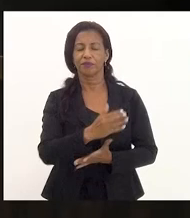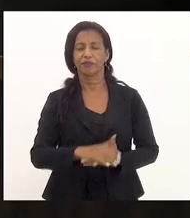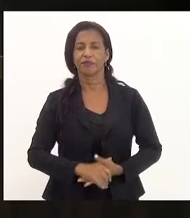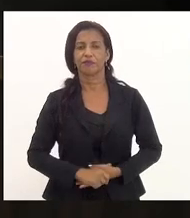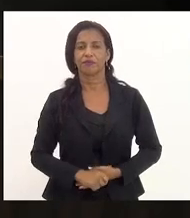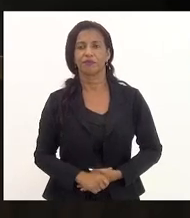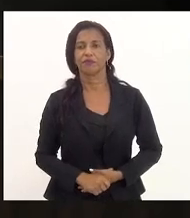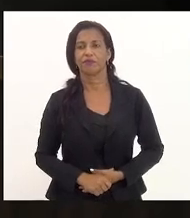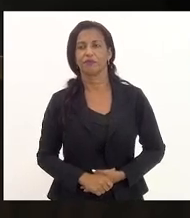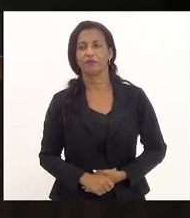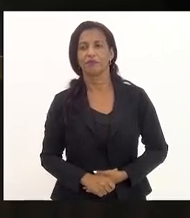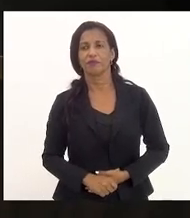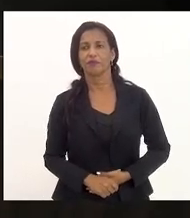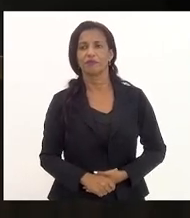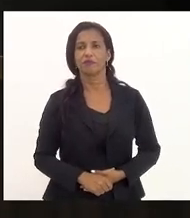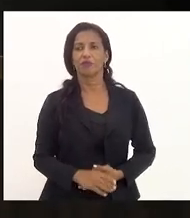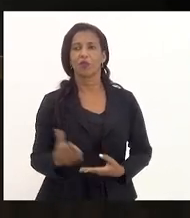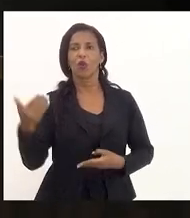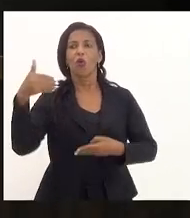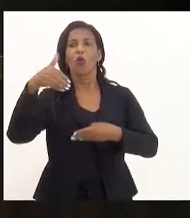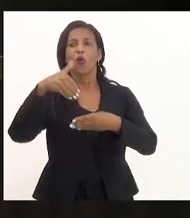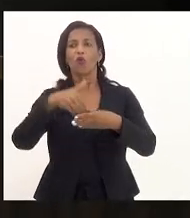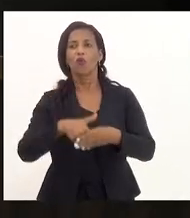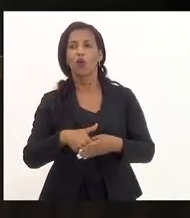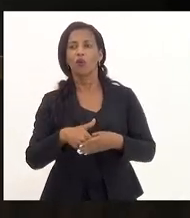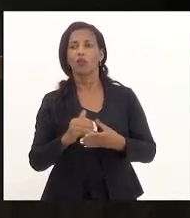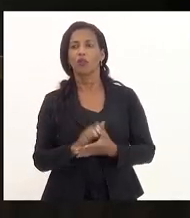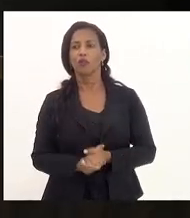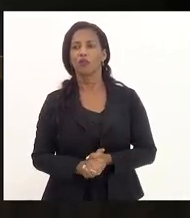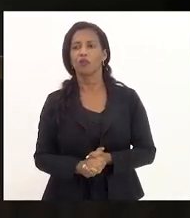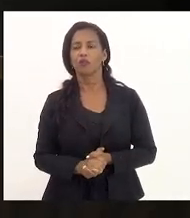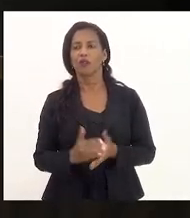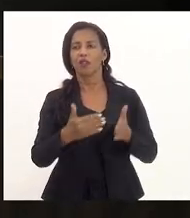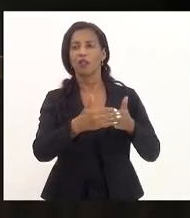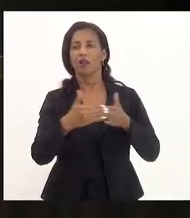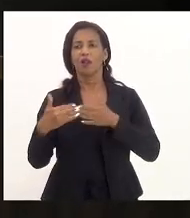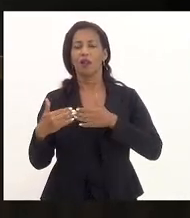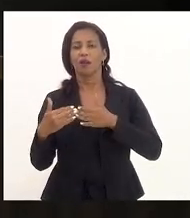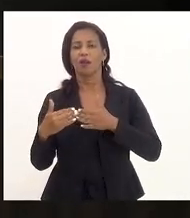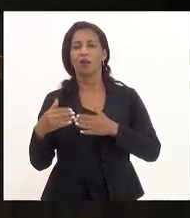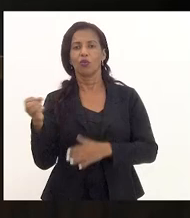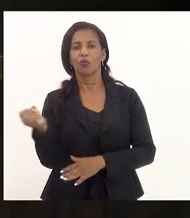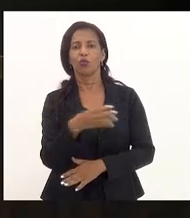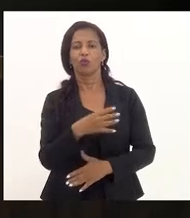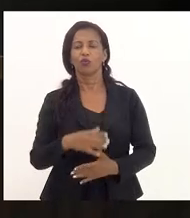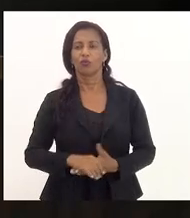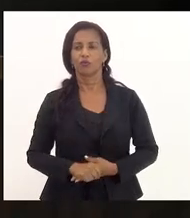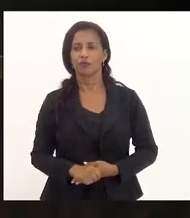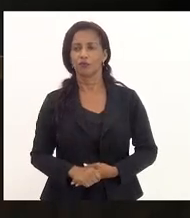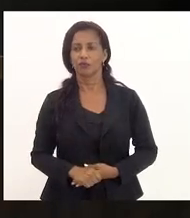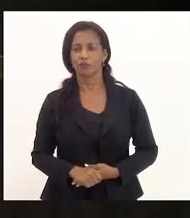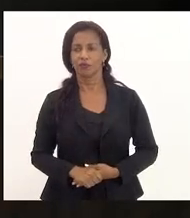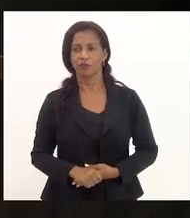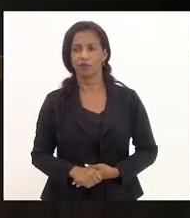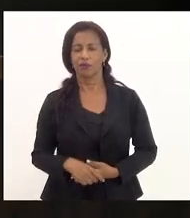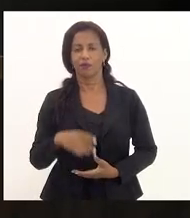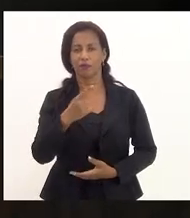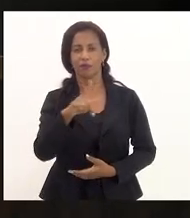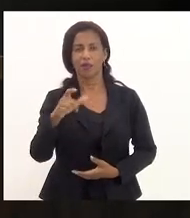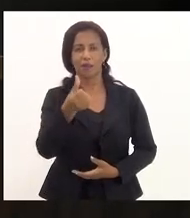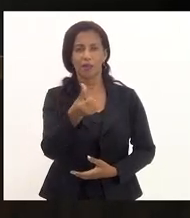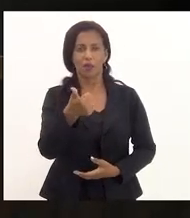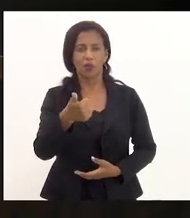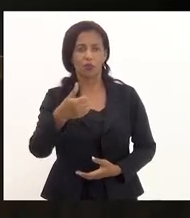estão aprovadas. Vai à promulgação com o voto pela abstenção do novo. Projeto de resolução